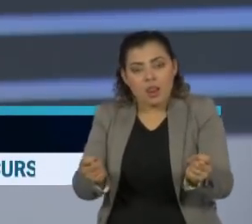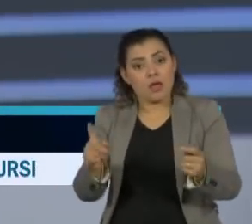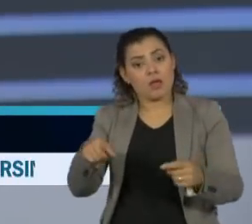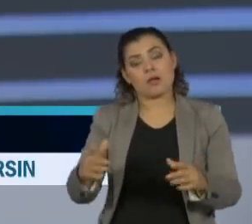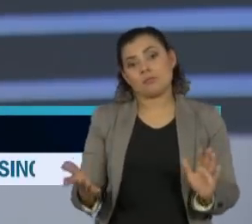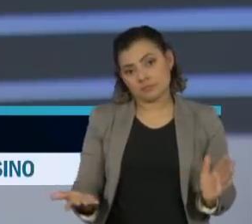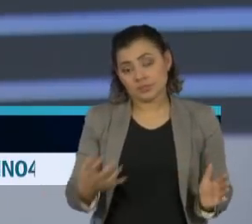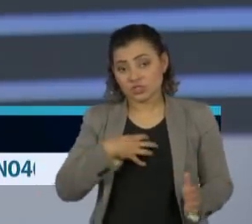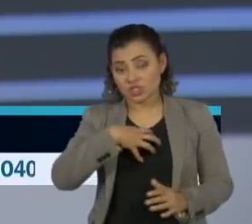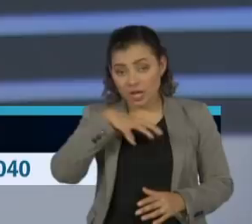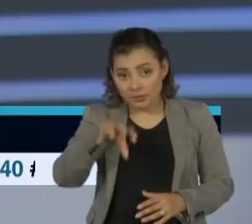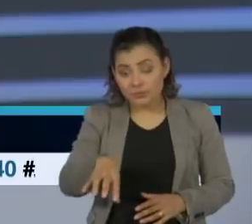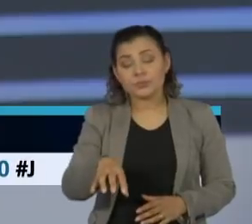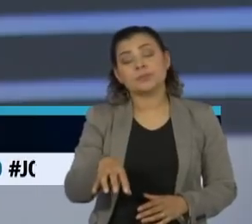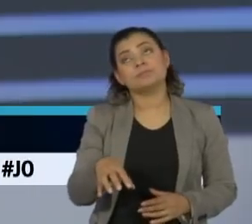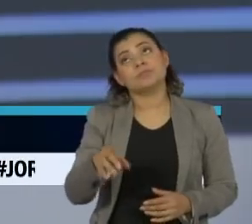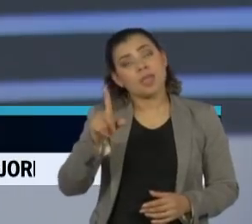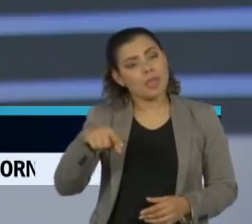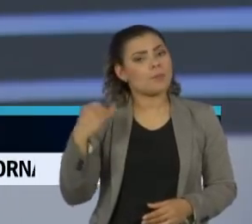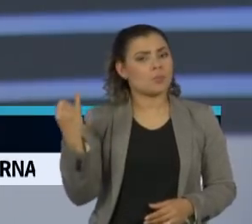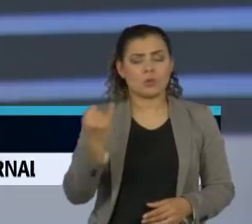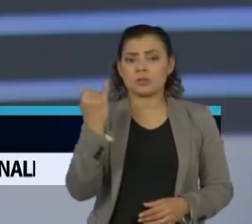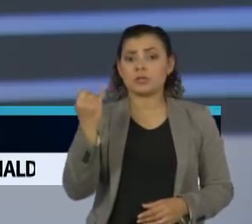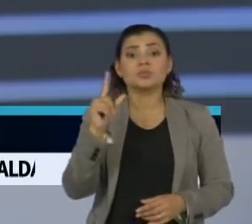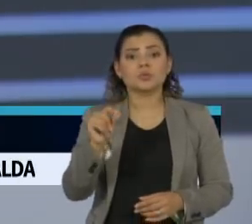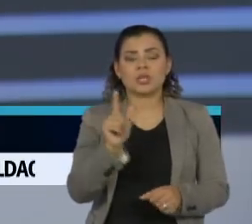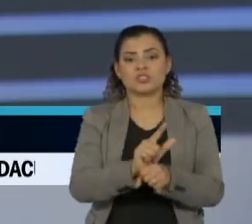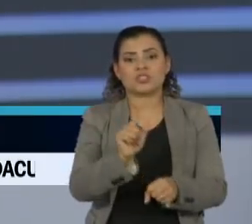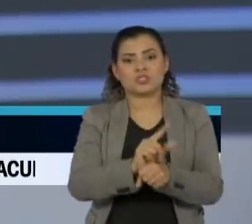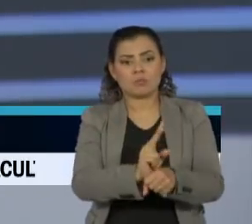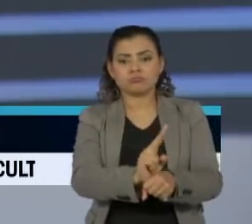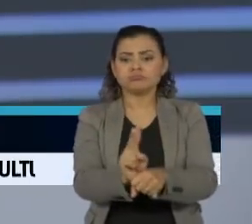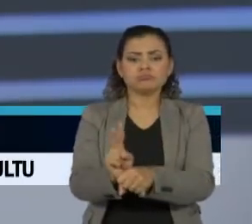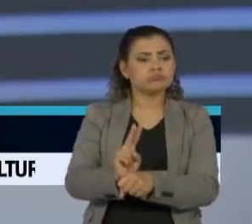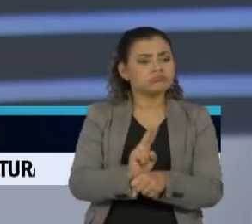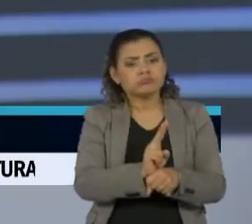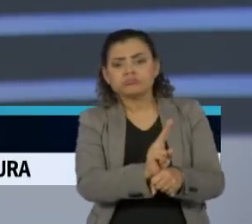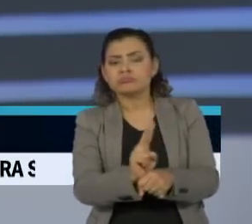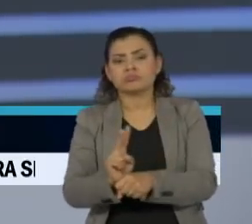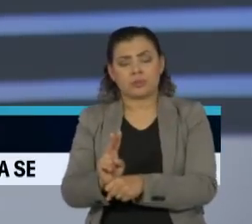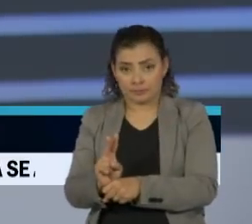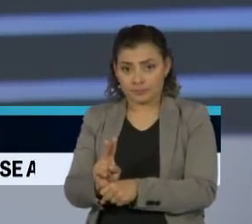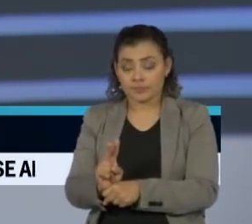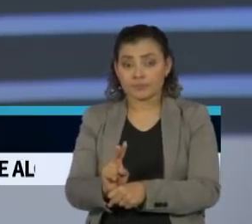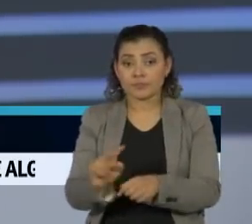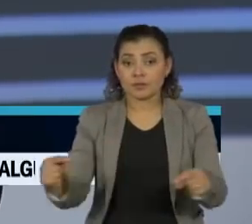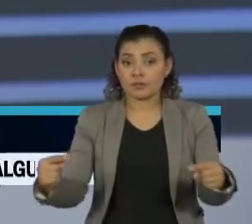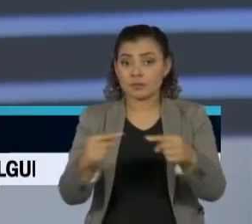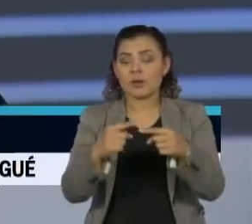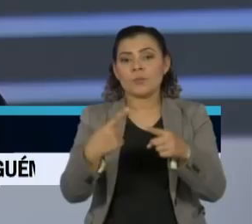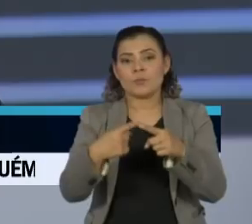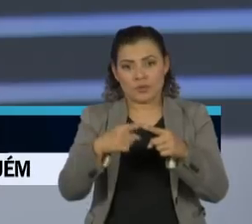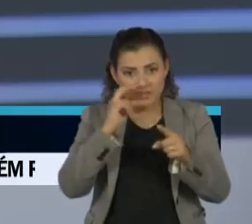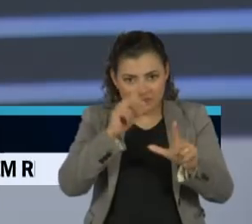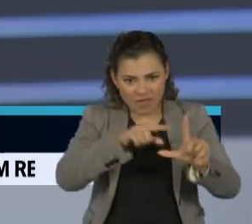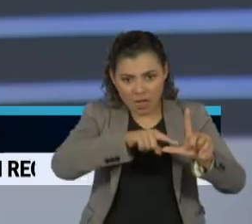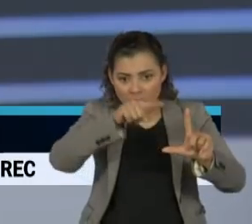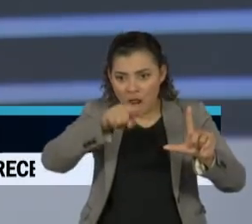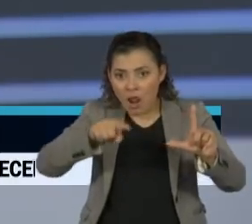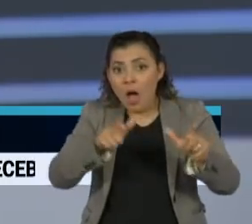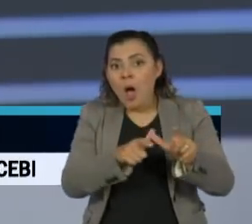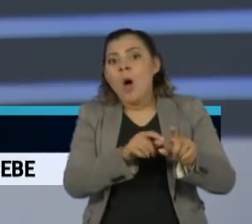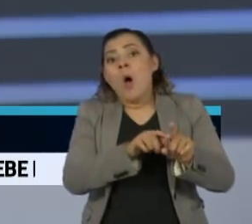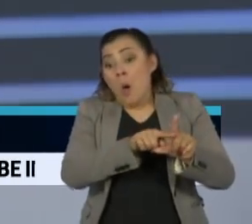esses modelos são extremamente úteis como instrumento de gestão. E eles estão acoplados, porque o mapa mostra uma tendência